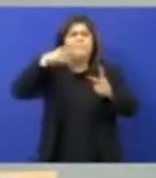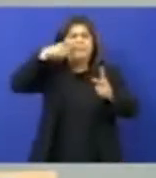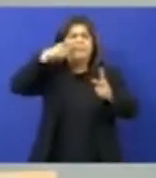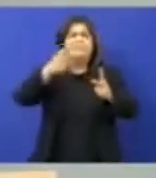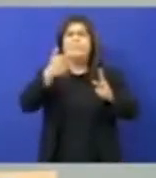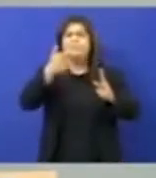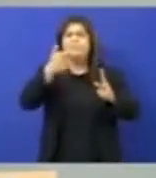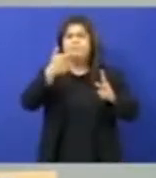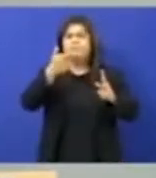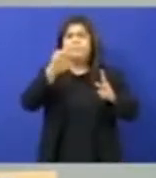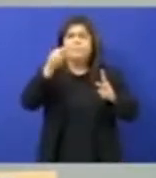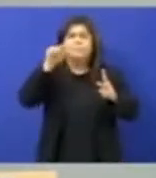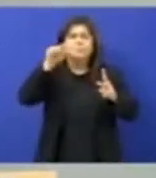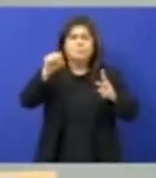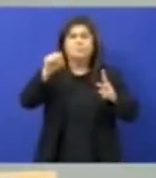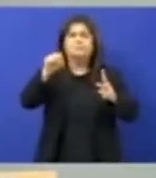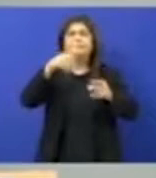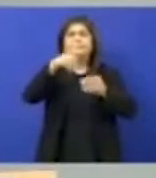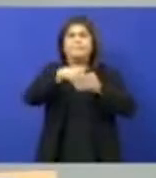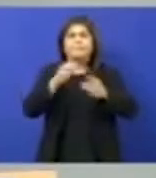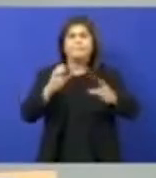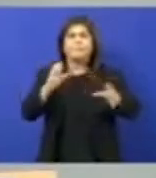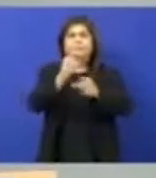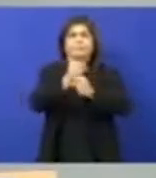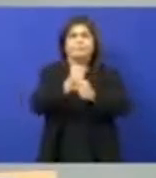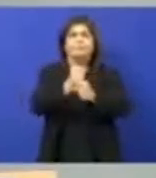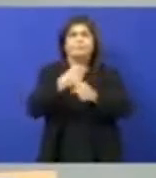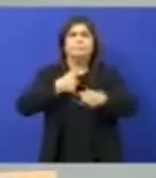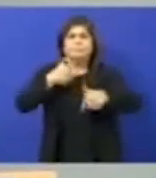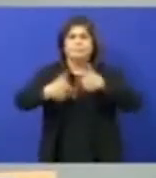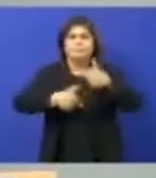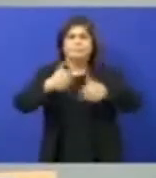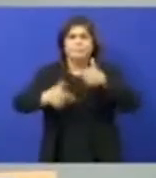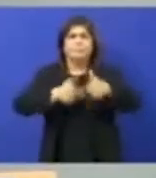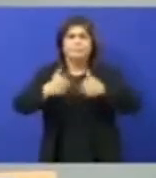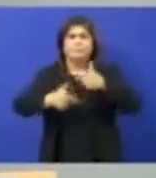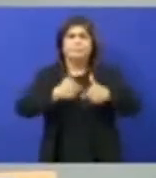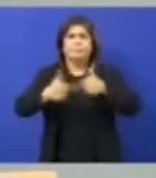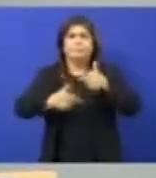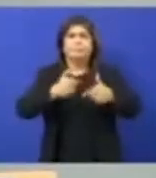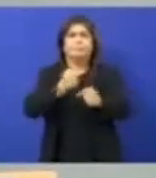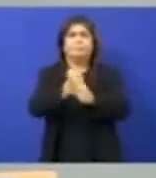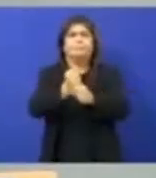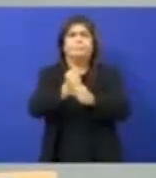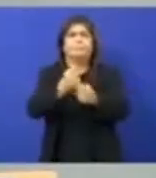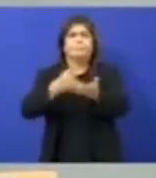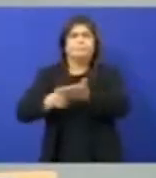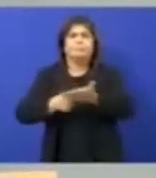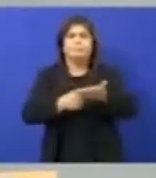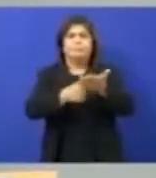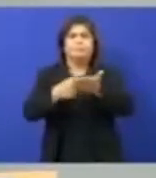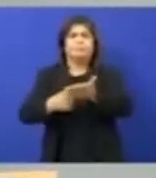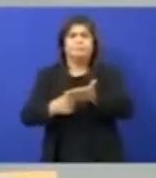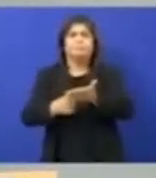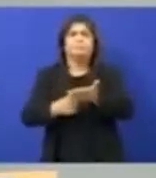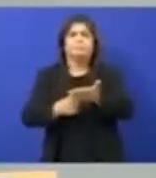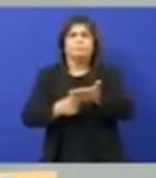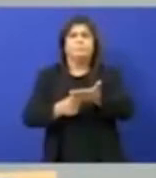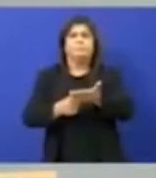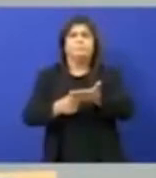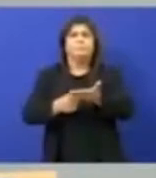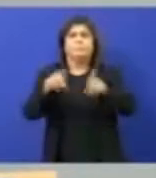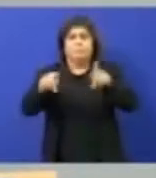votos. E esses votos todos conquistados com o nosso trabalho, com o nosso compromisso pautado, acima de tudo, com a